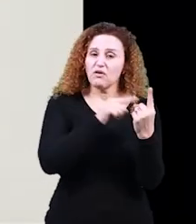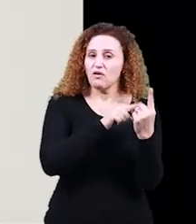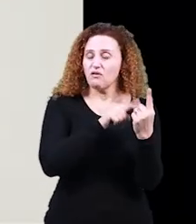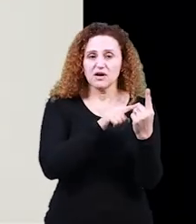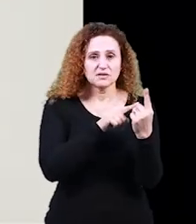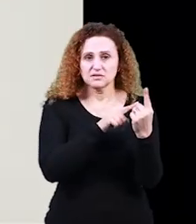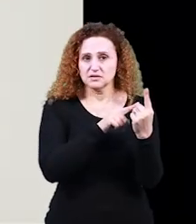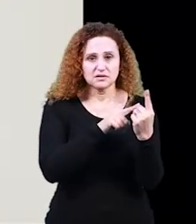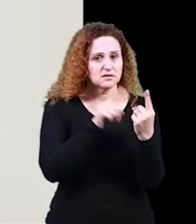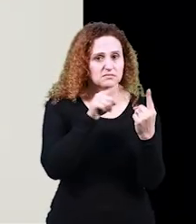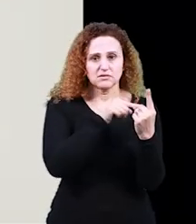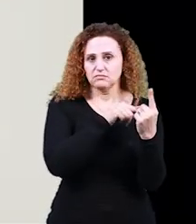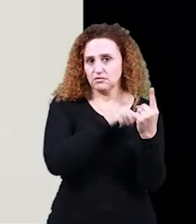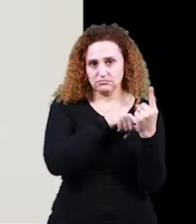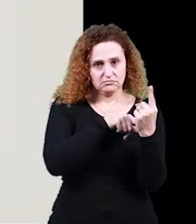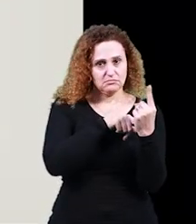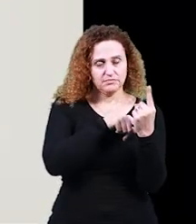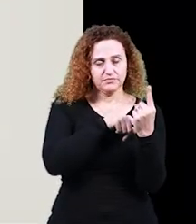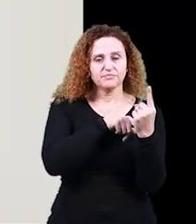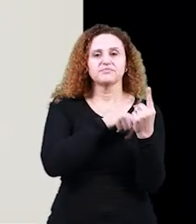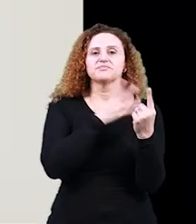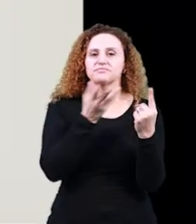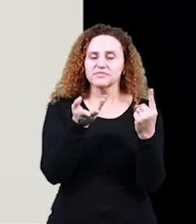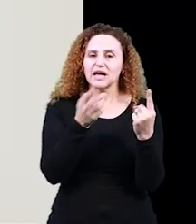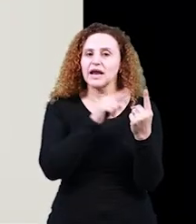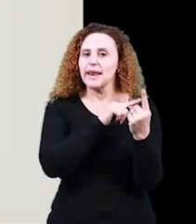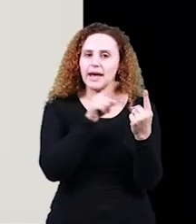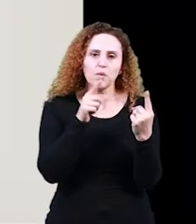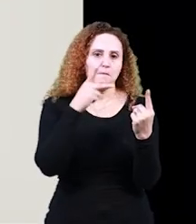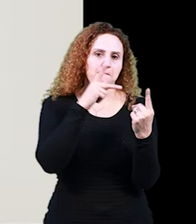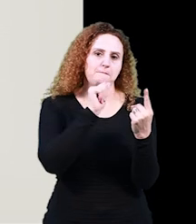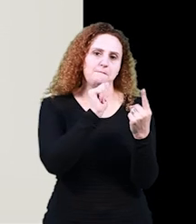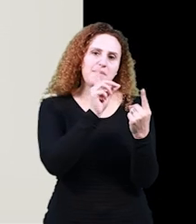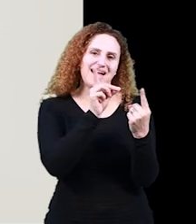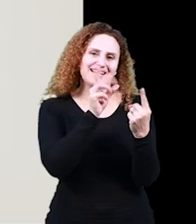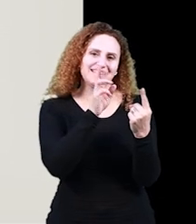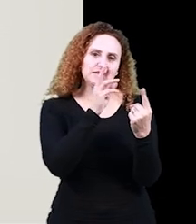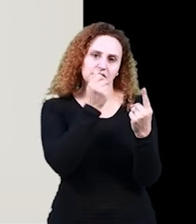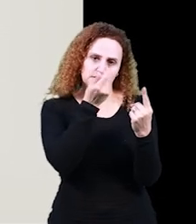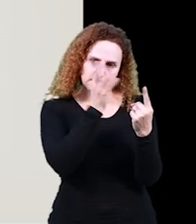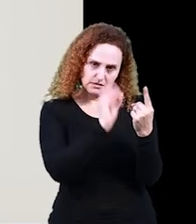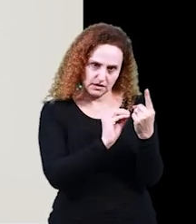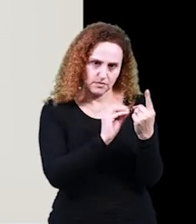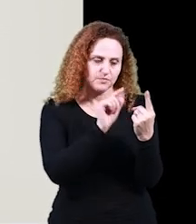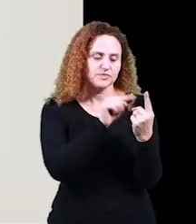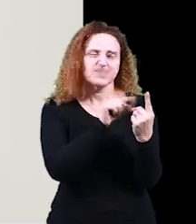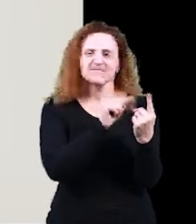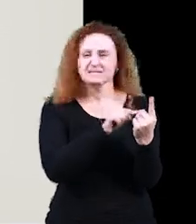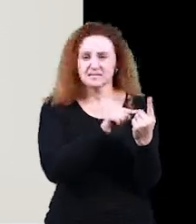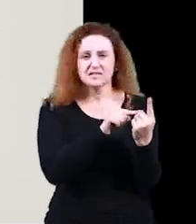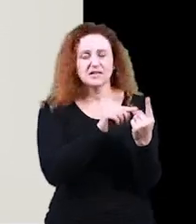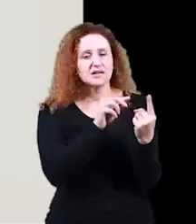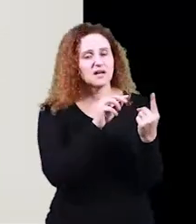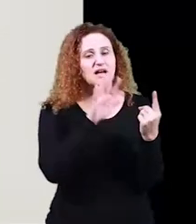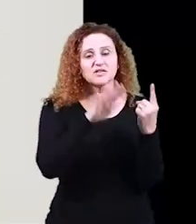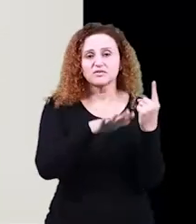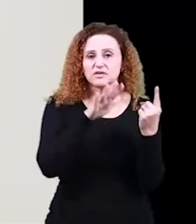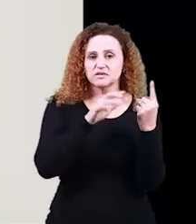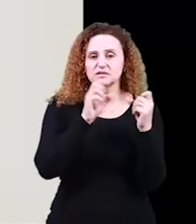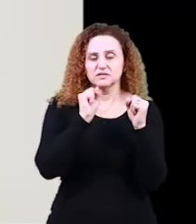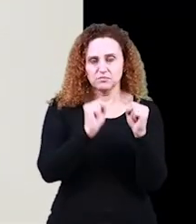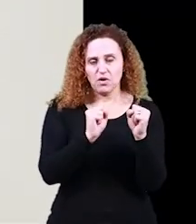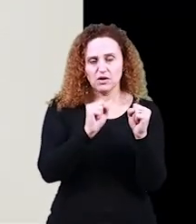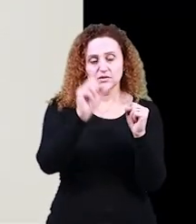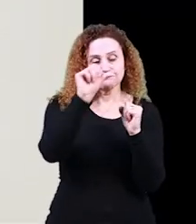a de prestígio, né? E a não padrão é sempre estigmatizada. Então, essa variante estigmatizada é usada normalmente por